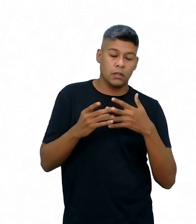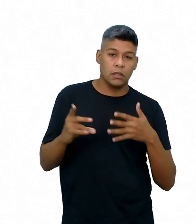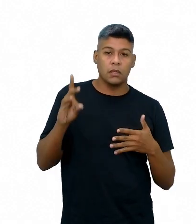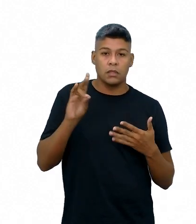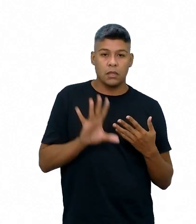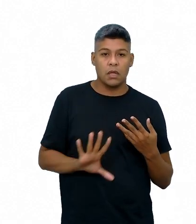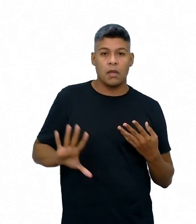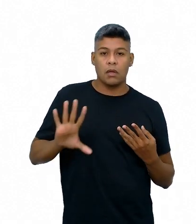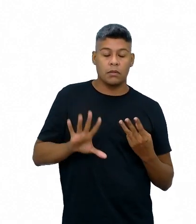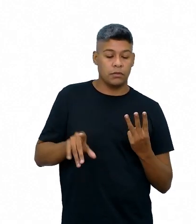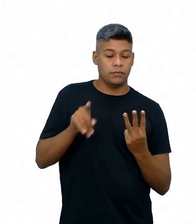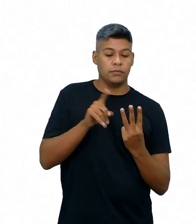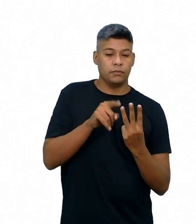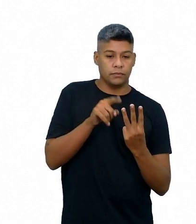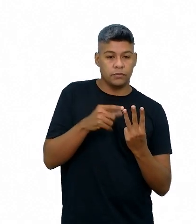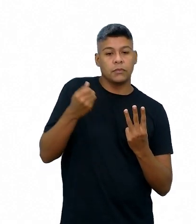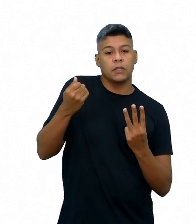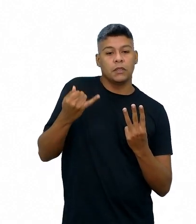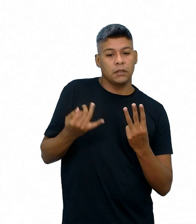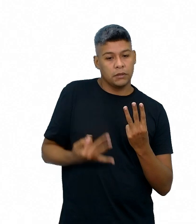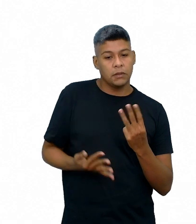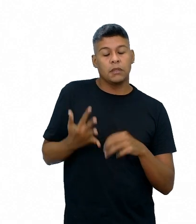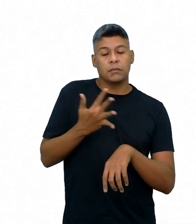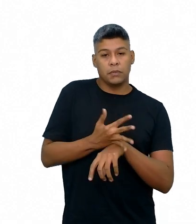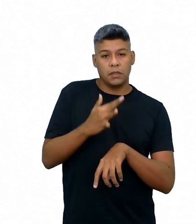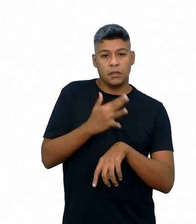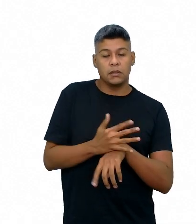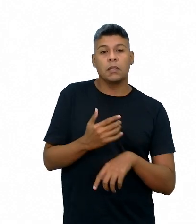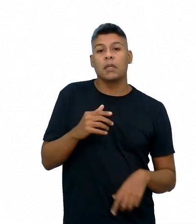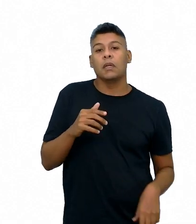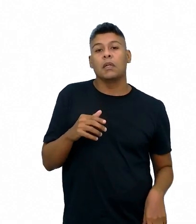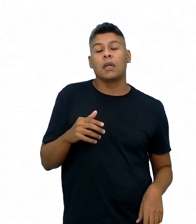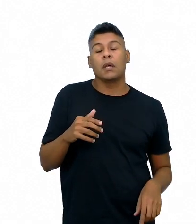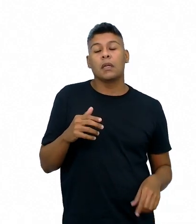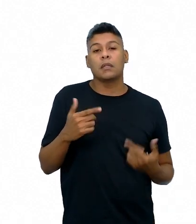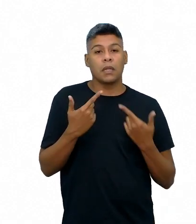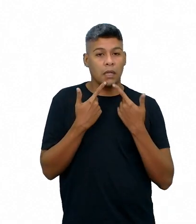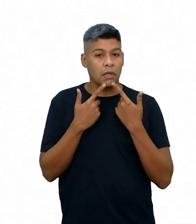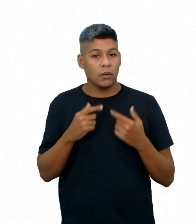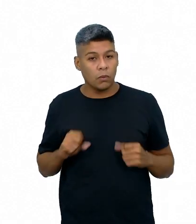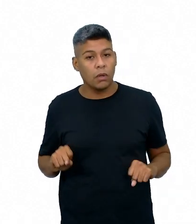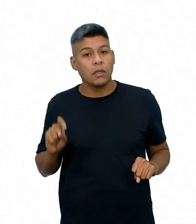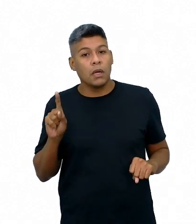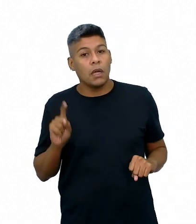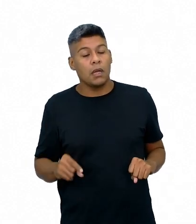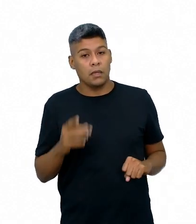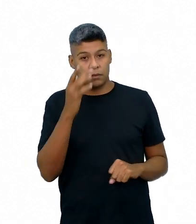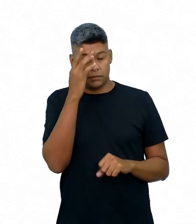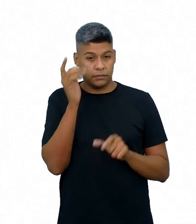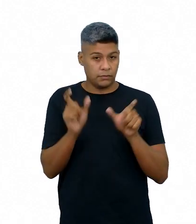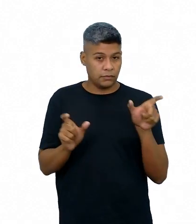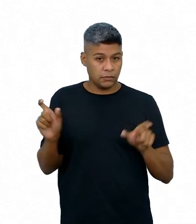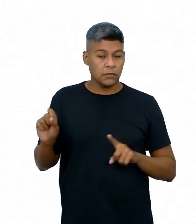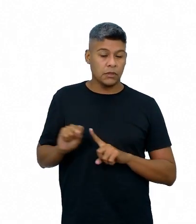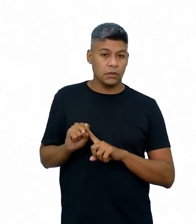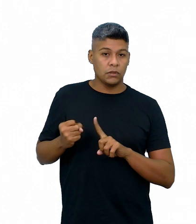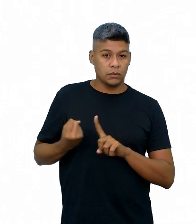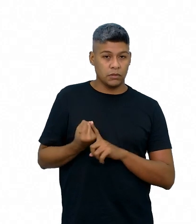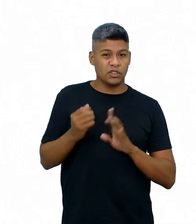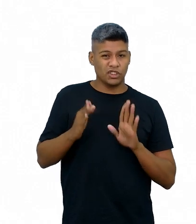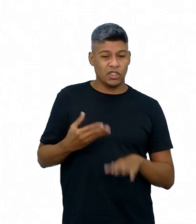terceiro aspecto, nessa abordagem, as práticas de linguagem ocorrem por meio de sujeitos históricas e socialmente